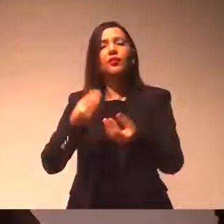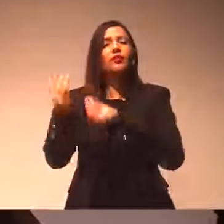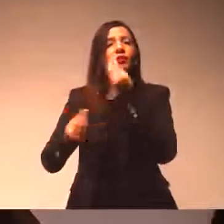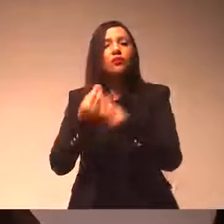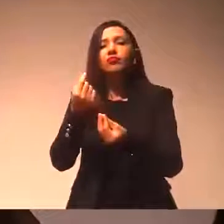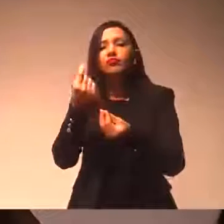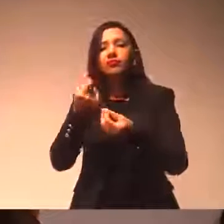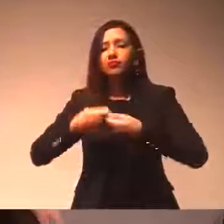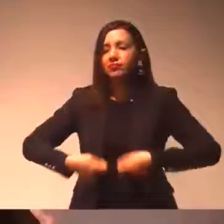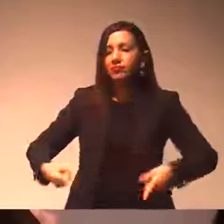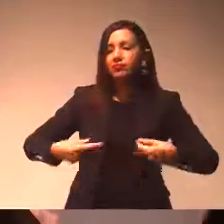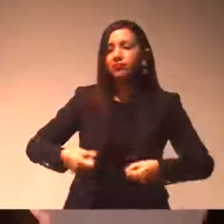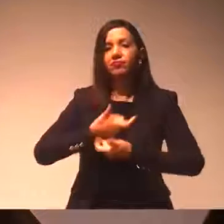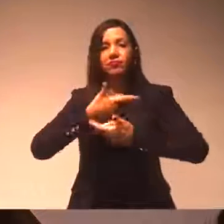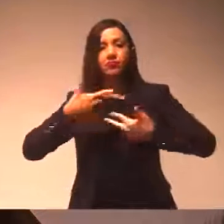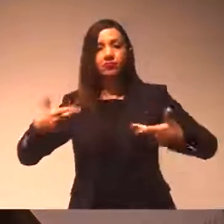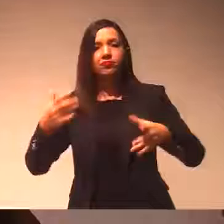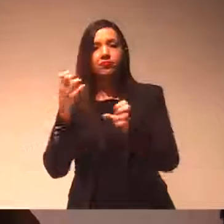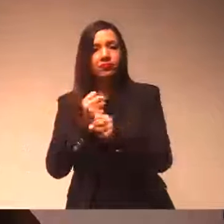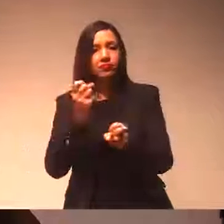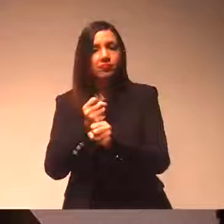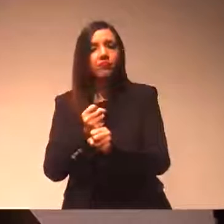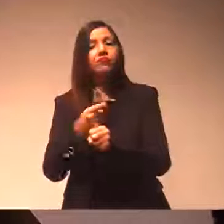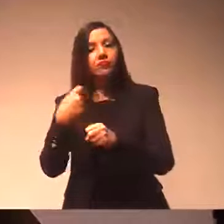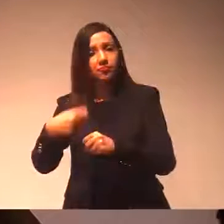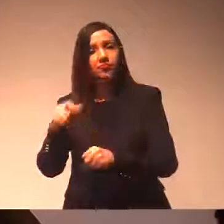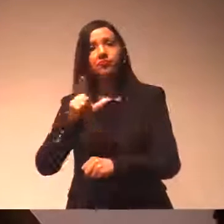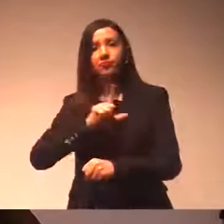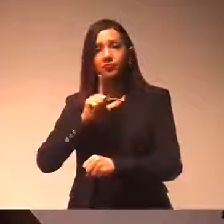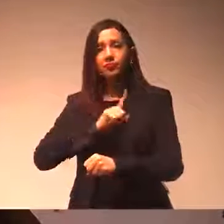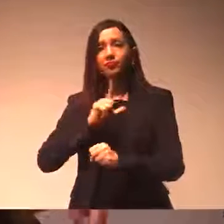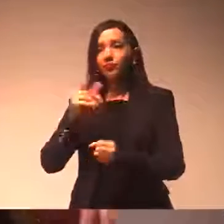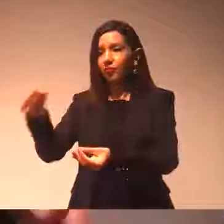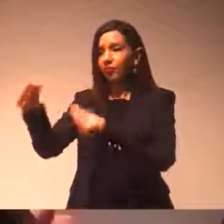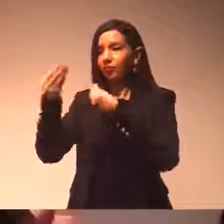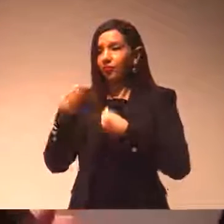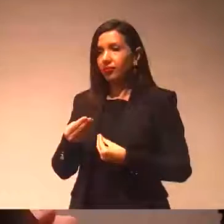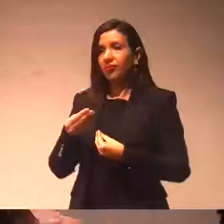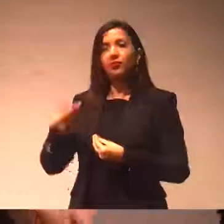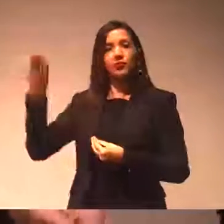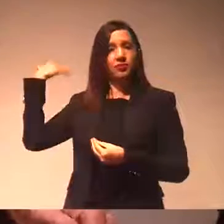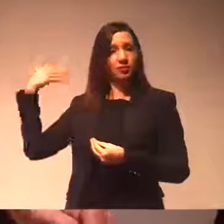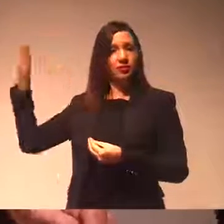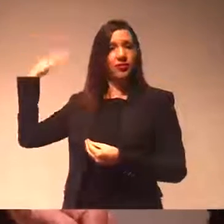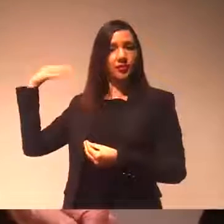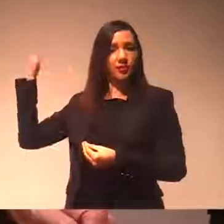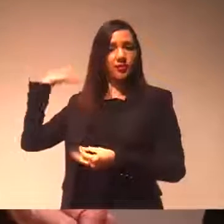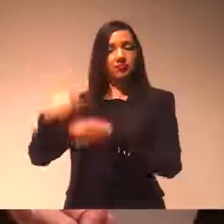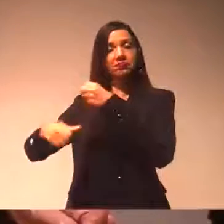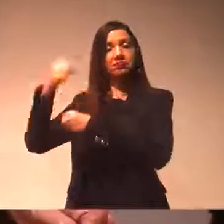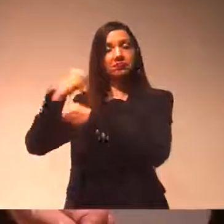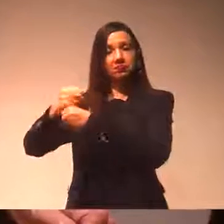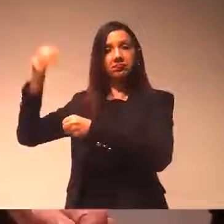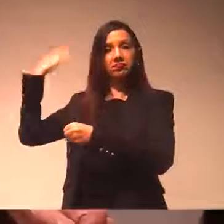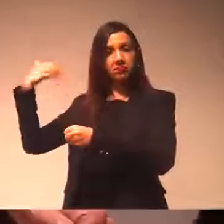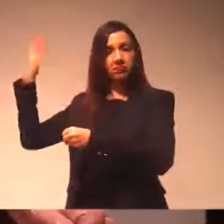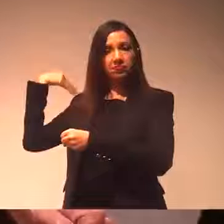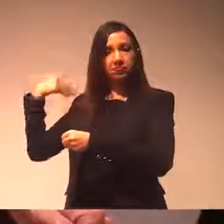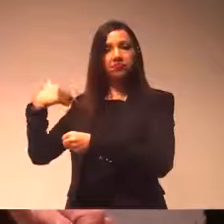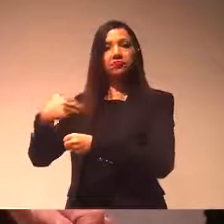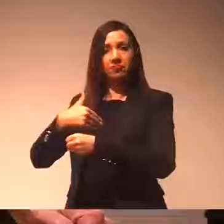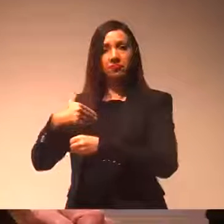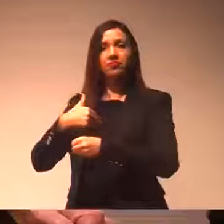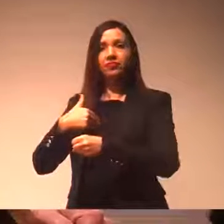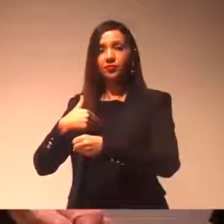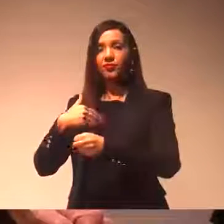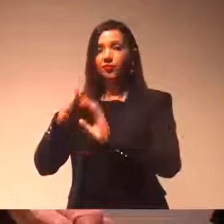subvencionada, mas existe a compra de serviços públicos, e ela também já recebeu, em anos anteriores, subvenção